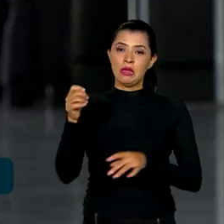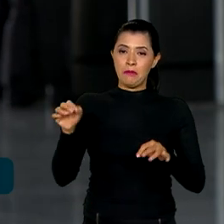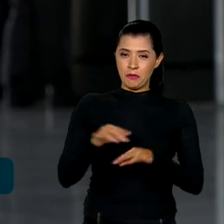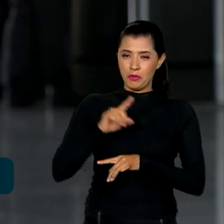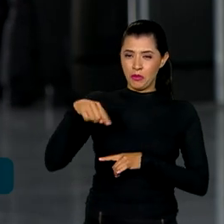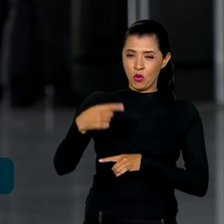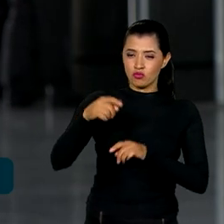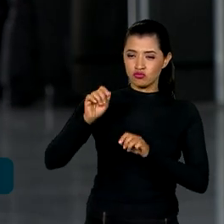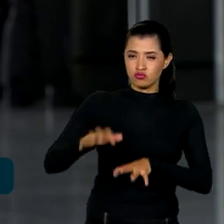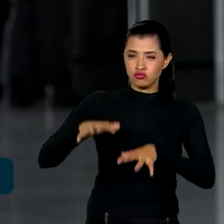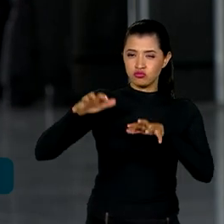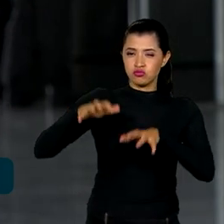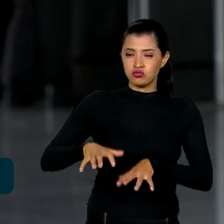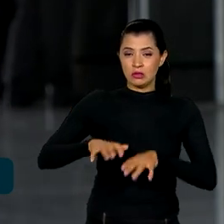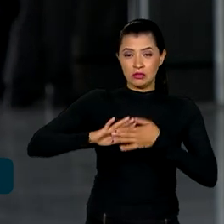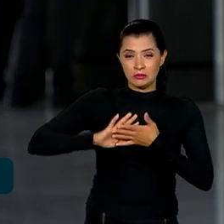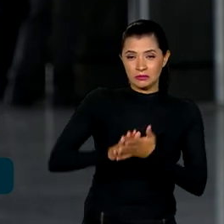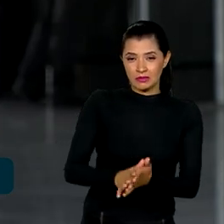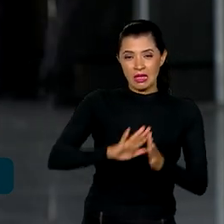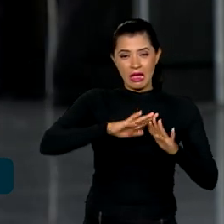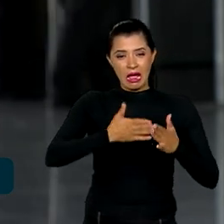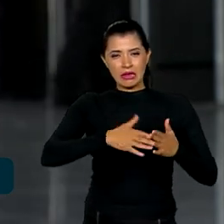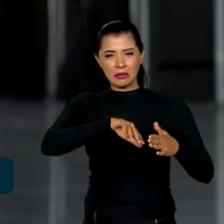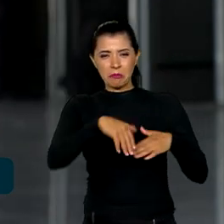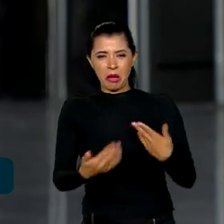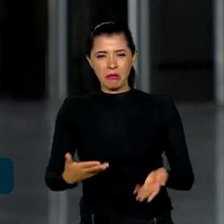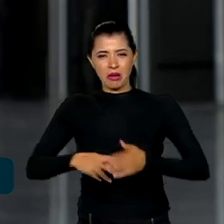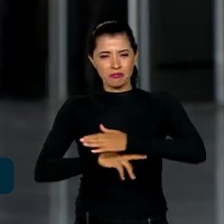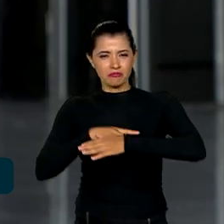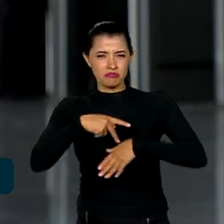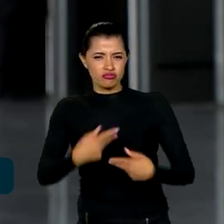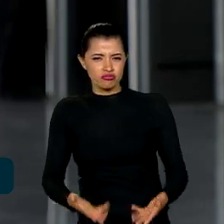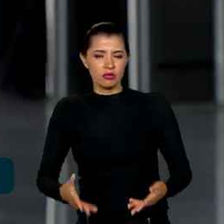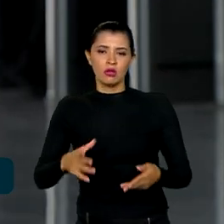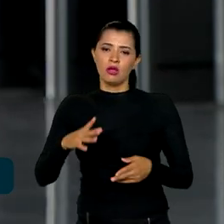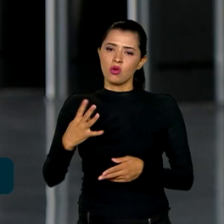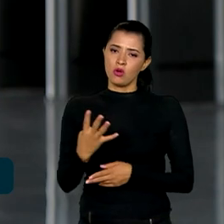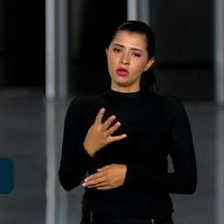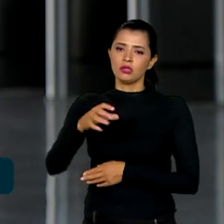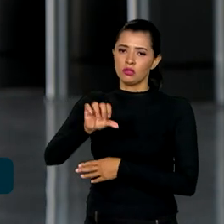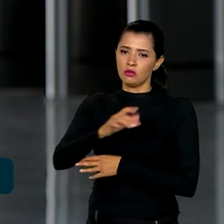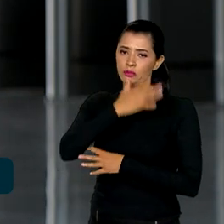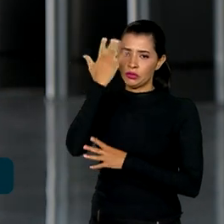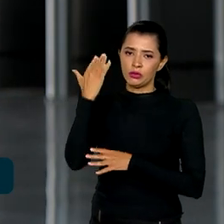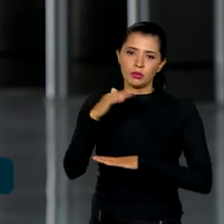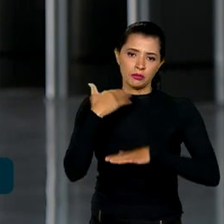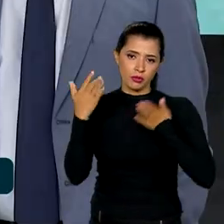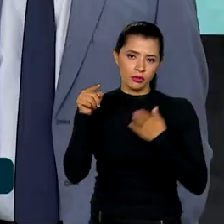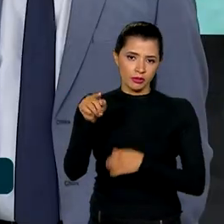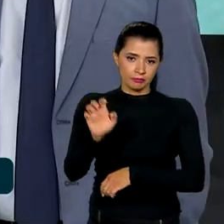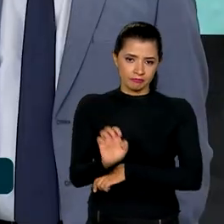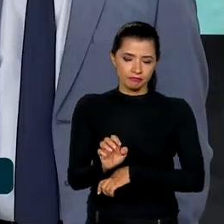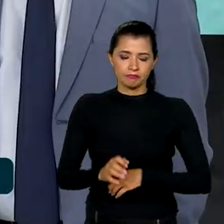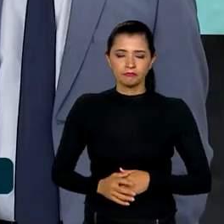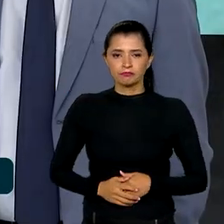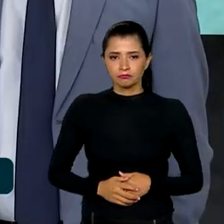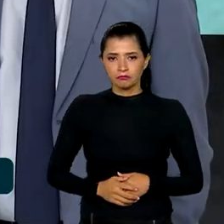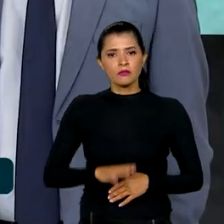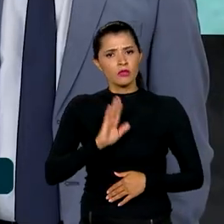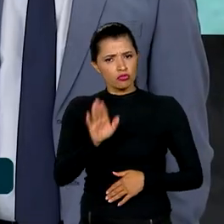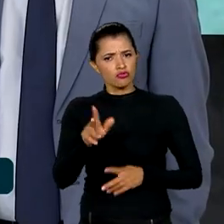causou enchentes, destruiu casas e pontes e deixou pelo menos 49 mortos no Estado. Nós já